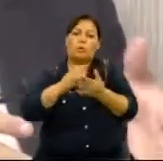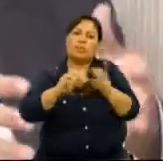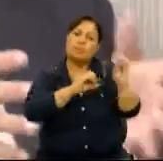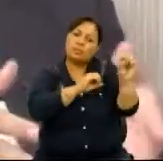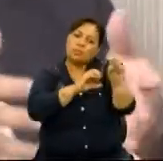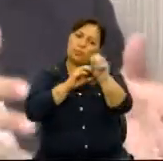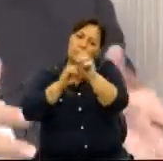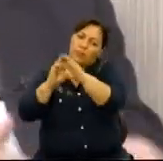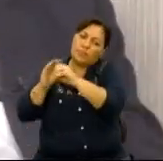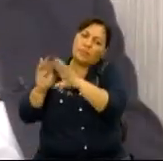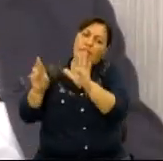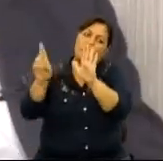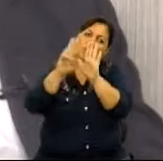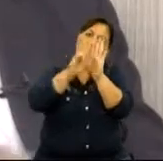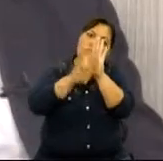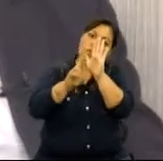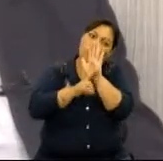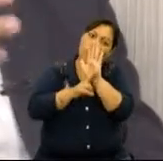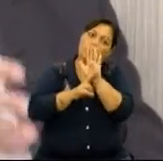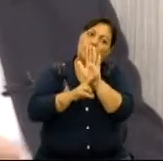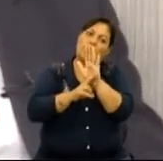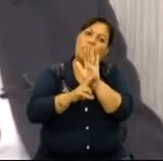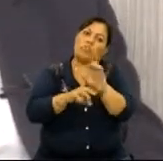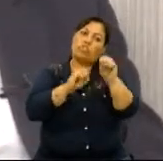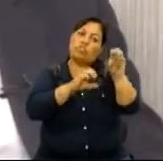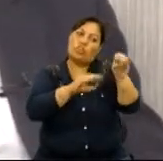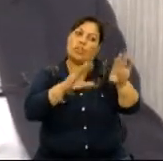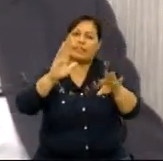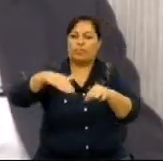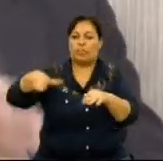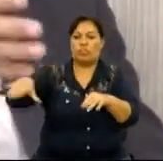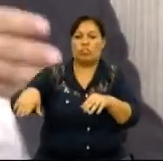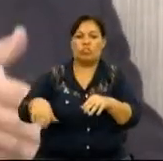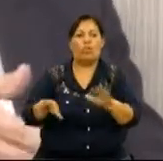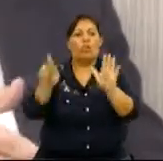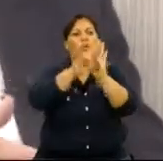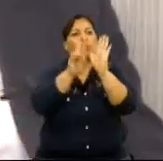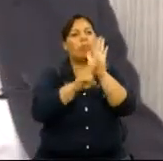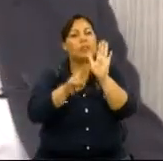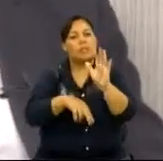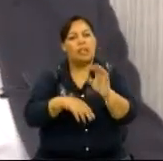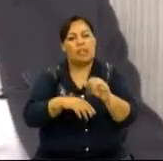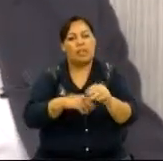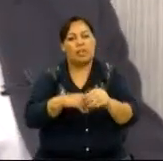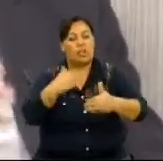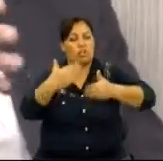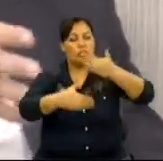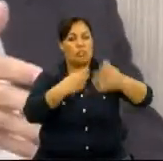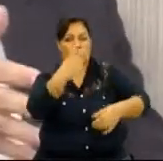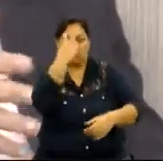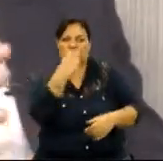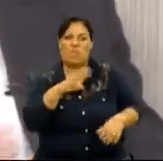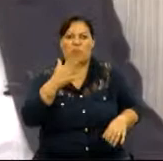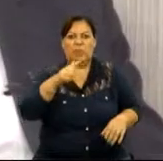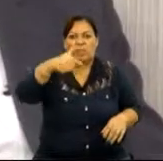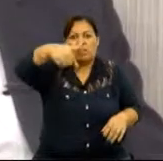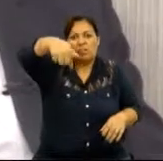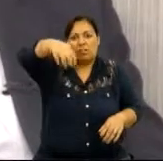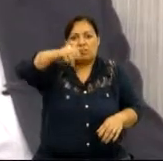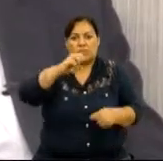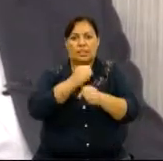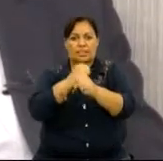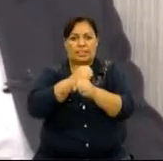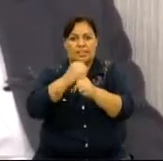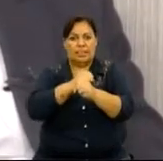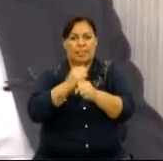Então, todas essas coisas começaram a ser ensinadas. Aí, o programa de educação infantil. Programa de prevenção da cegueira. E aí, lá pelos anos